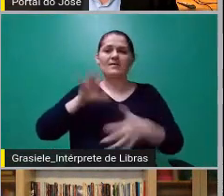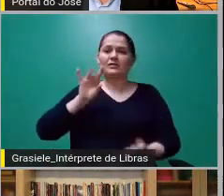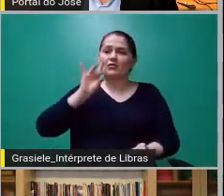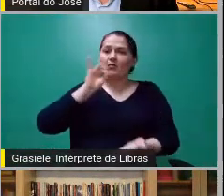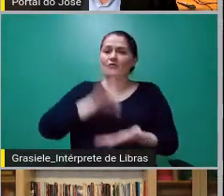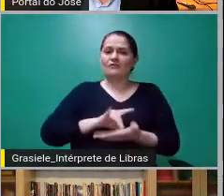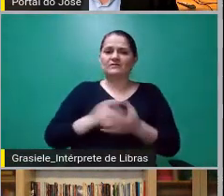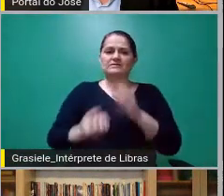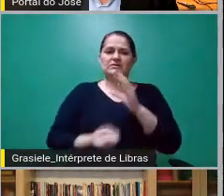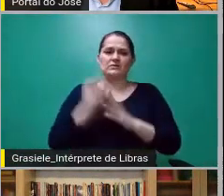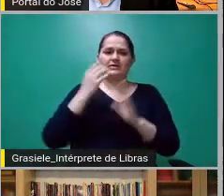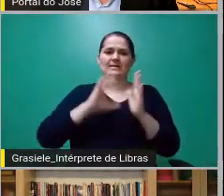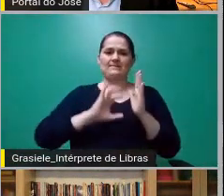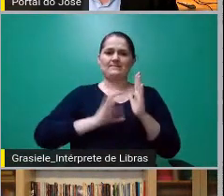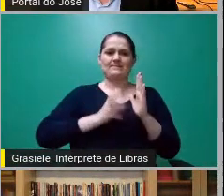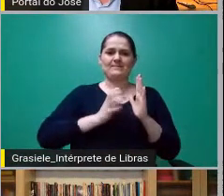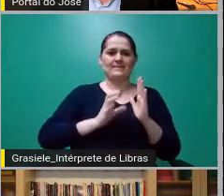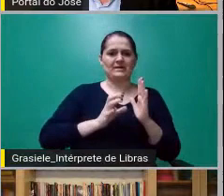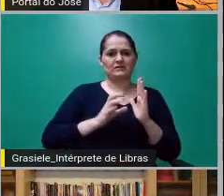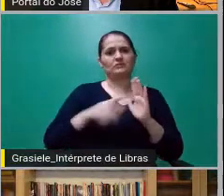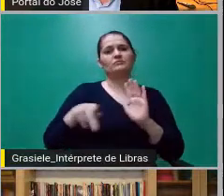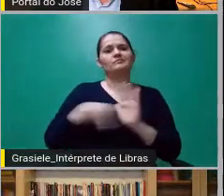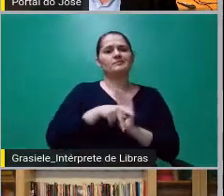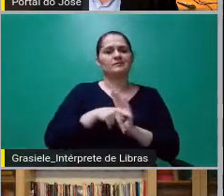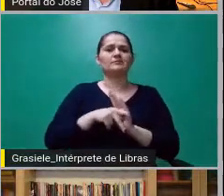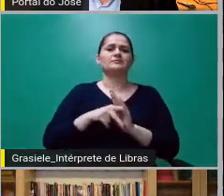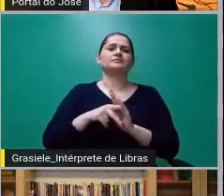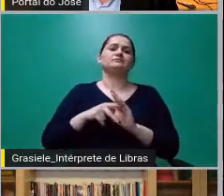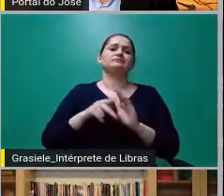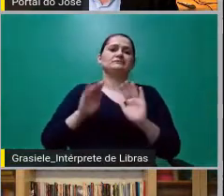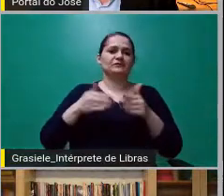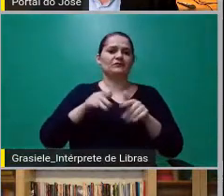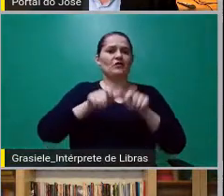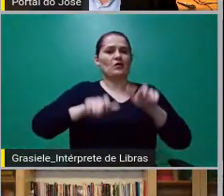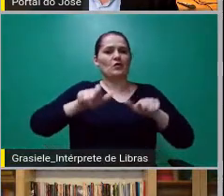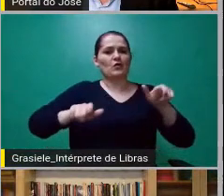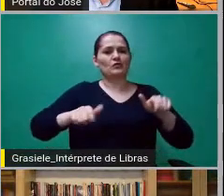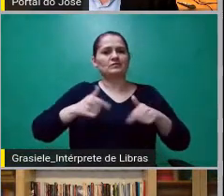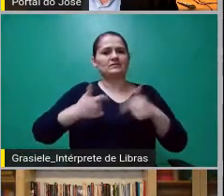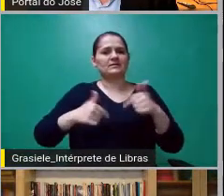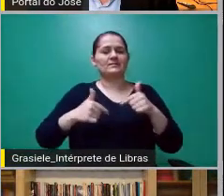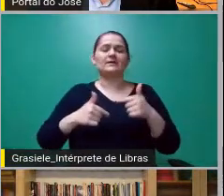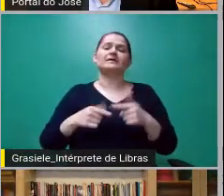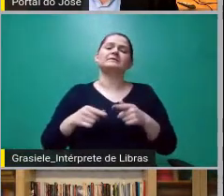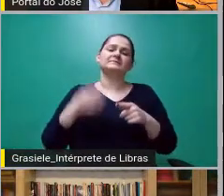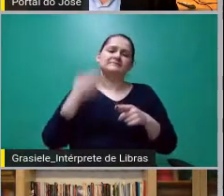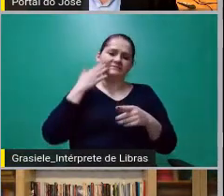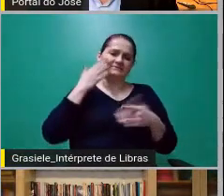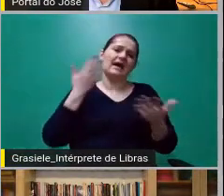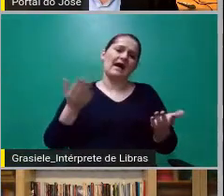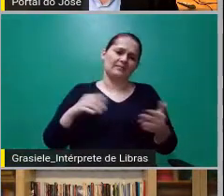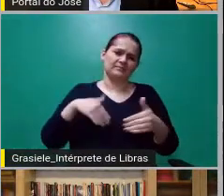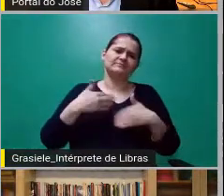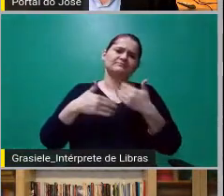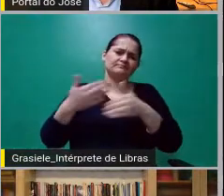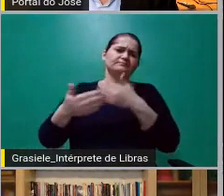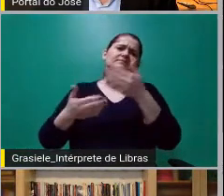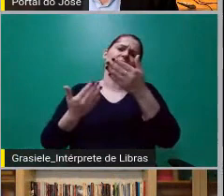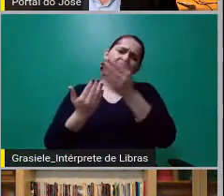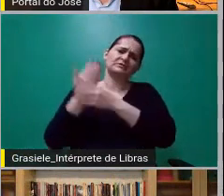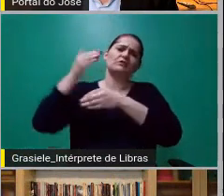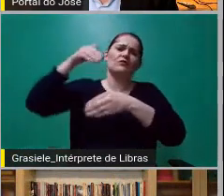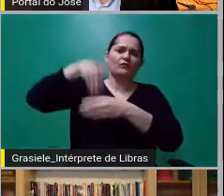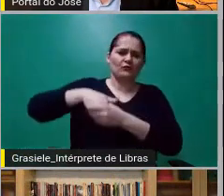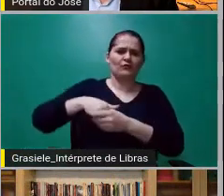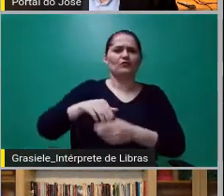de um partido operário com uma perspectiva de poder que depois desagonde a gente viu. Dois governos do Lula, duas eleições